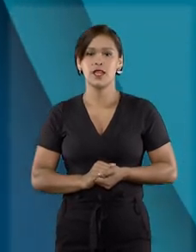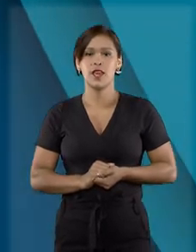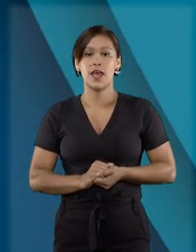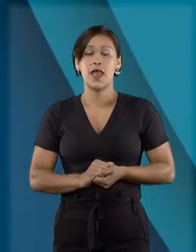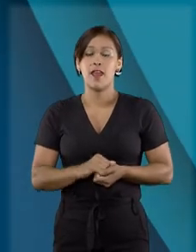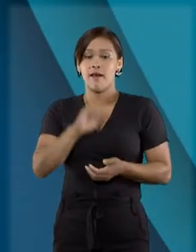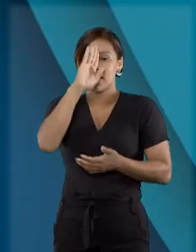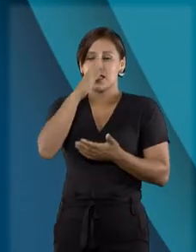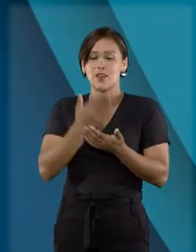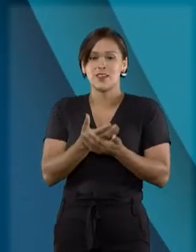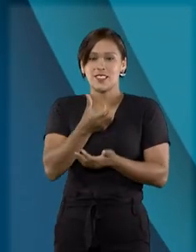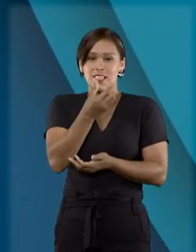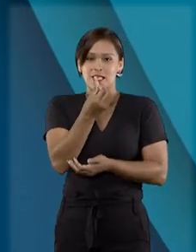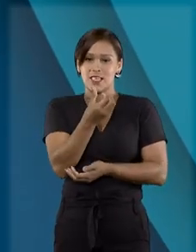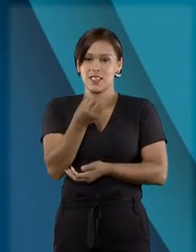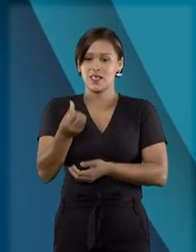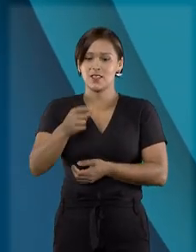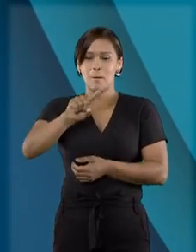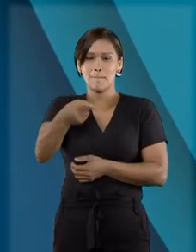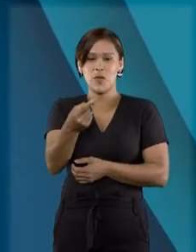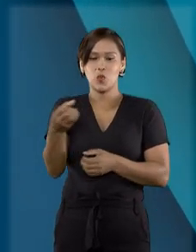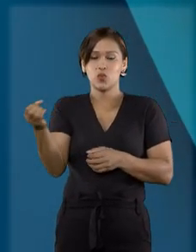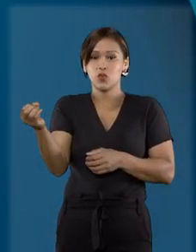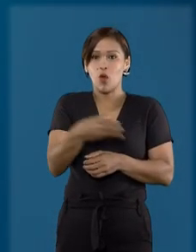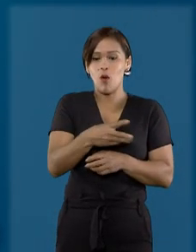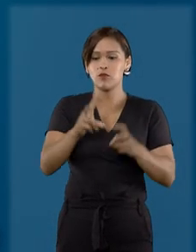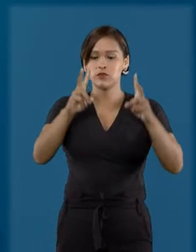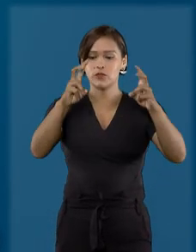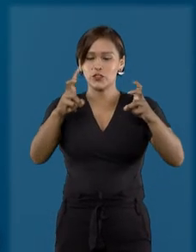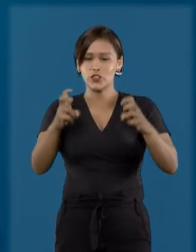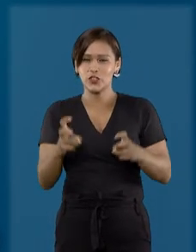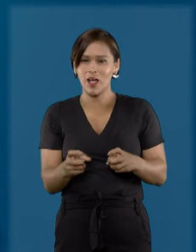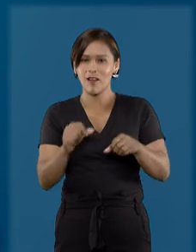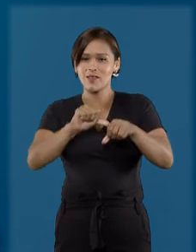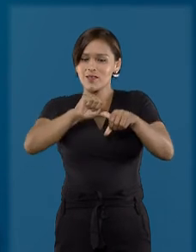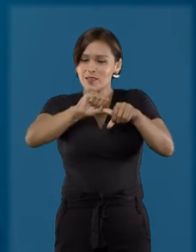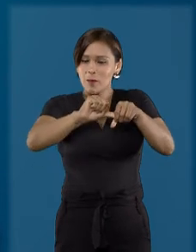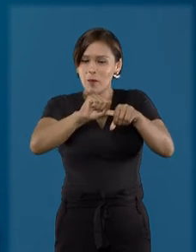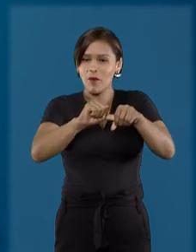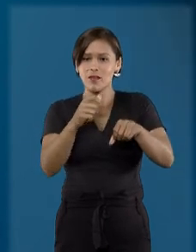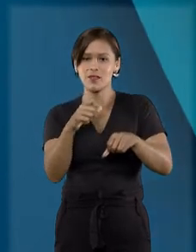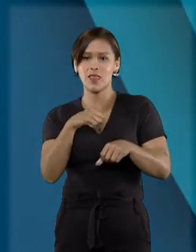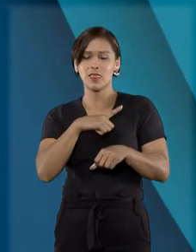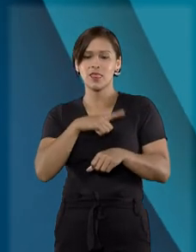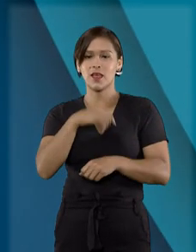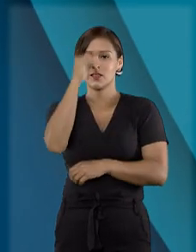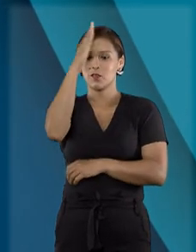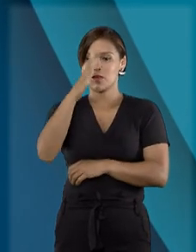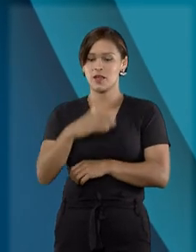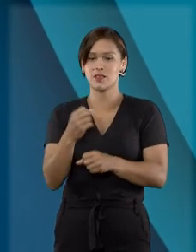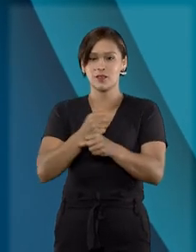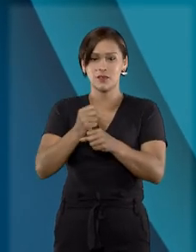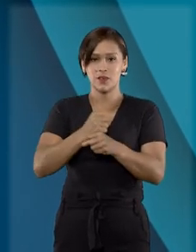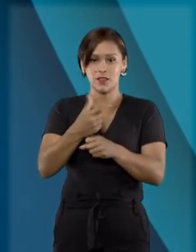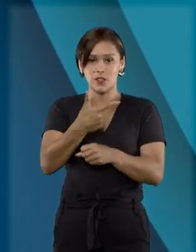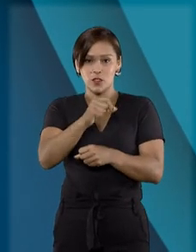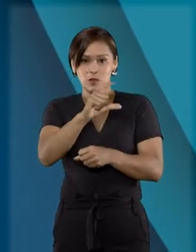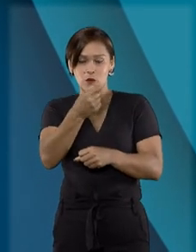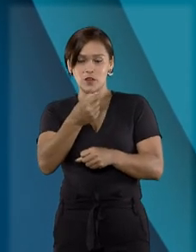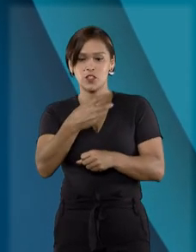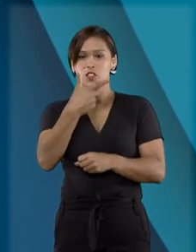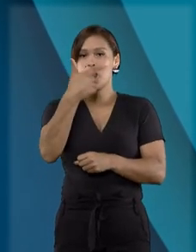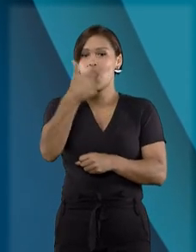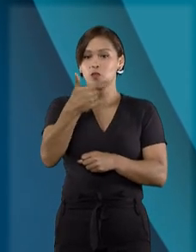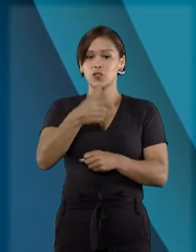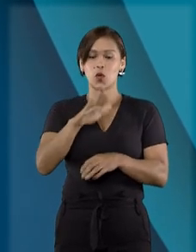Estima-se que quase 66 mil novos casos de câncer de próstata surjam no Brasil em 2020. É o